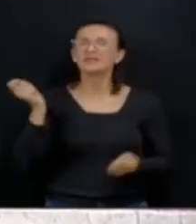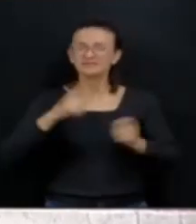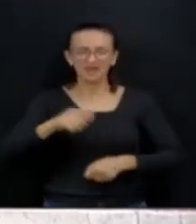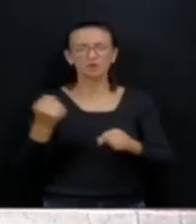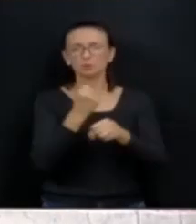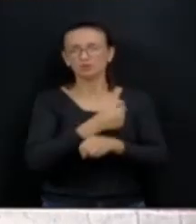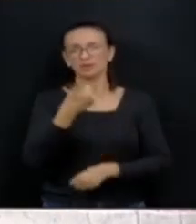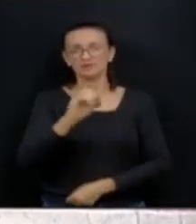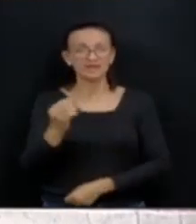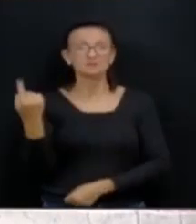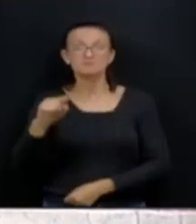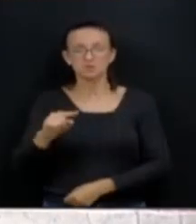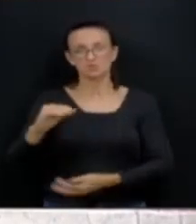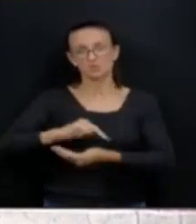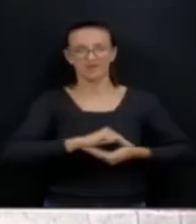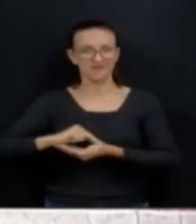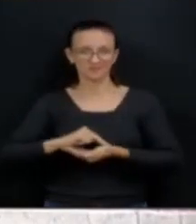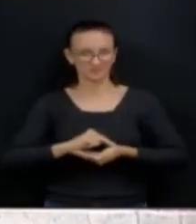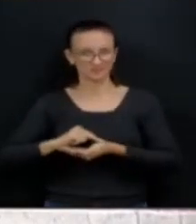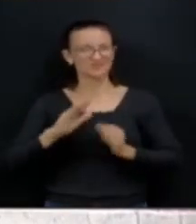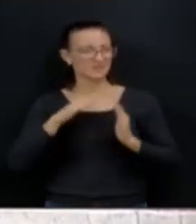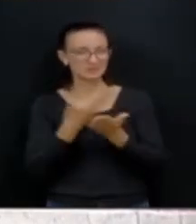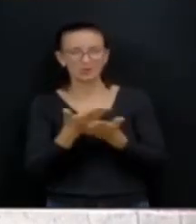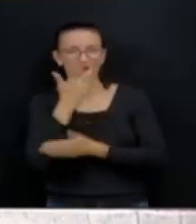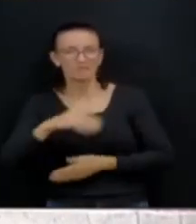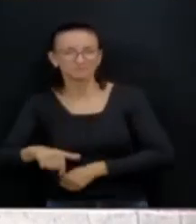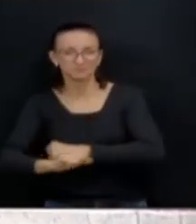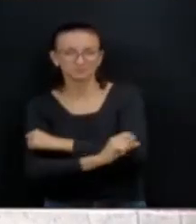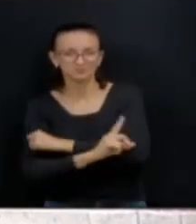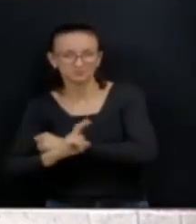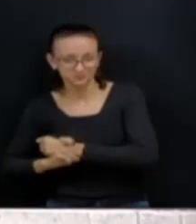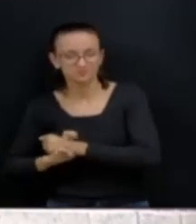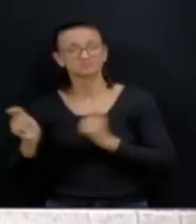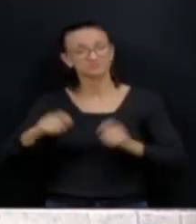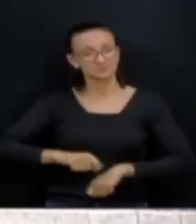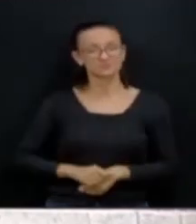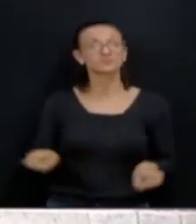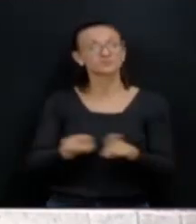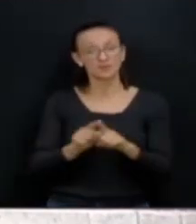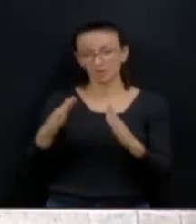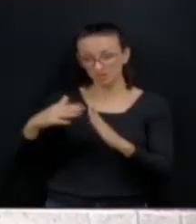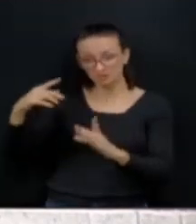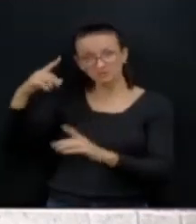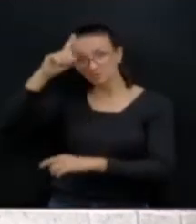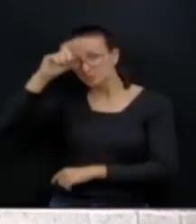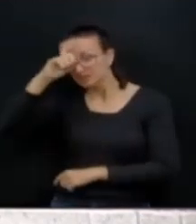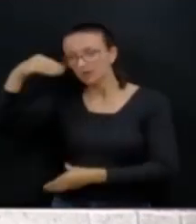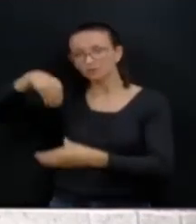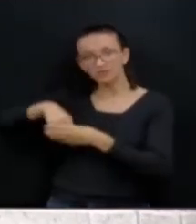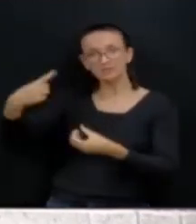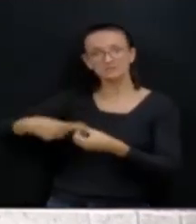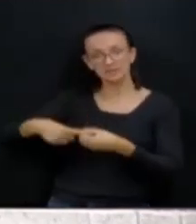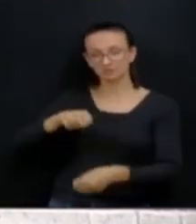o Estado não vai fazer as 10 mil creches. Aqui, um hospital feito em Vaiporã, que merece, a cidade merece, a região